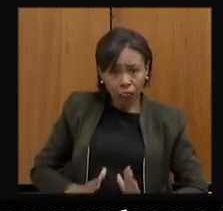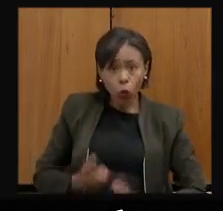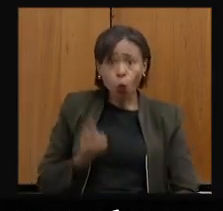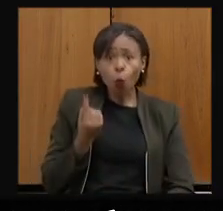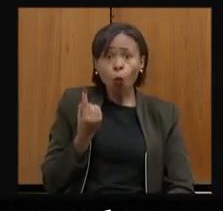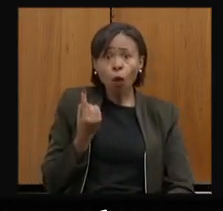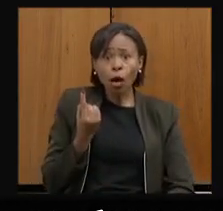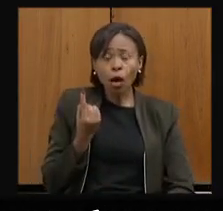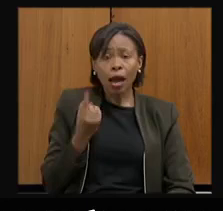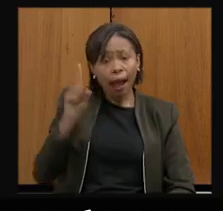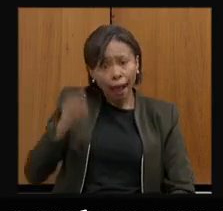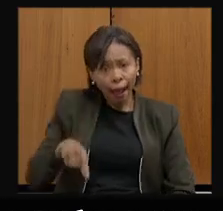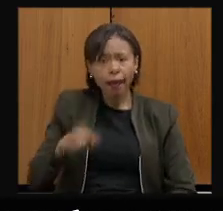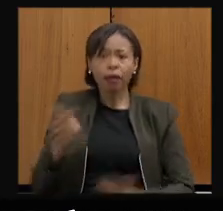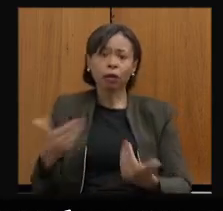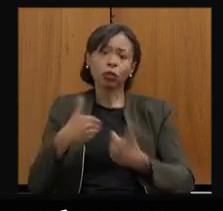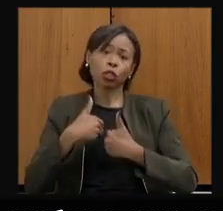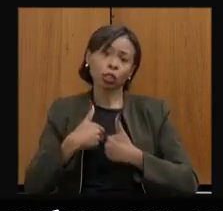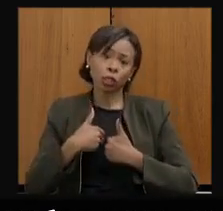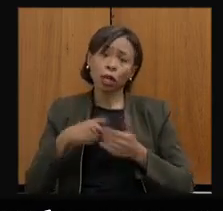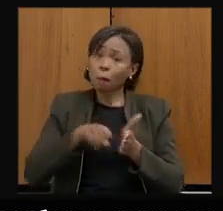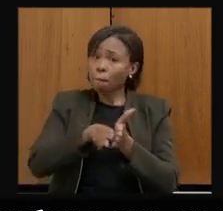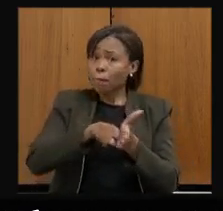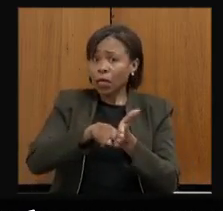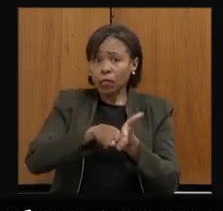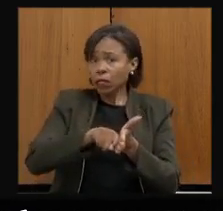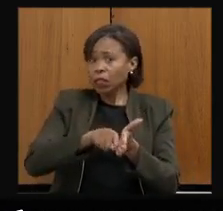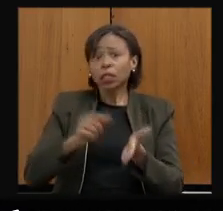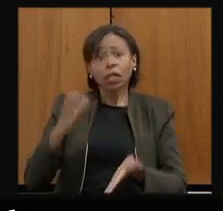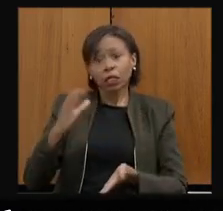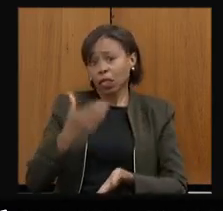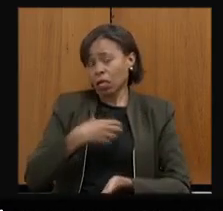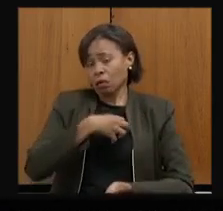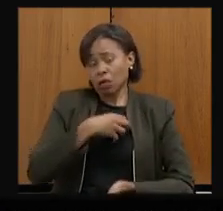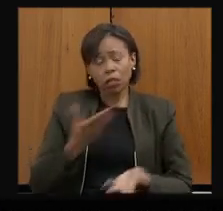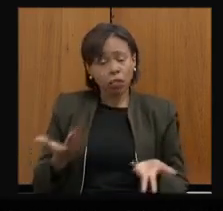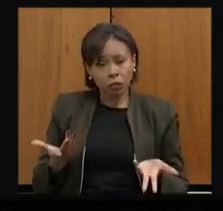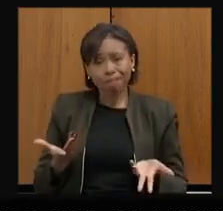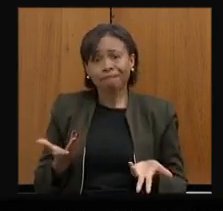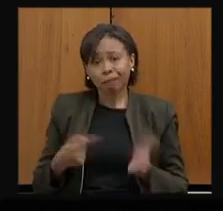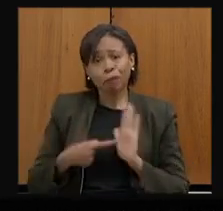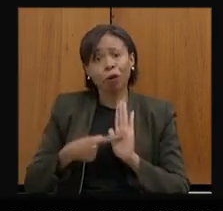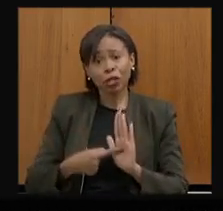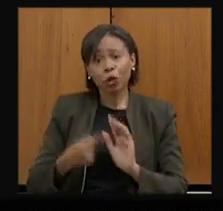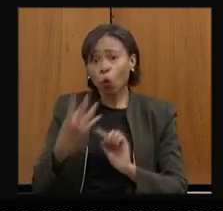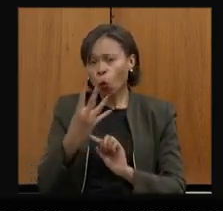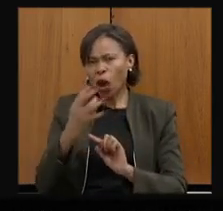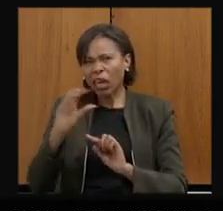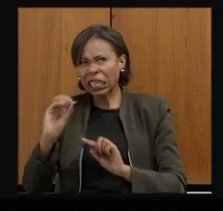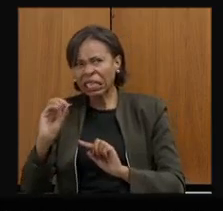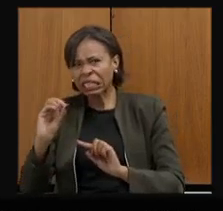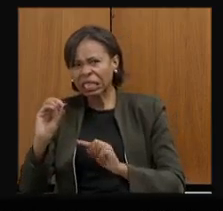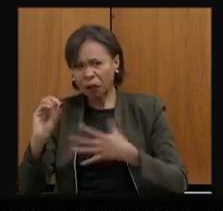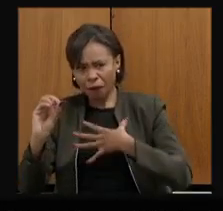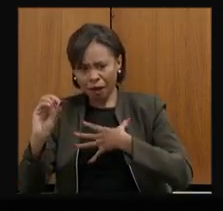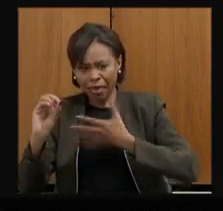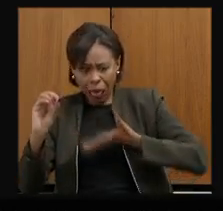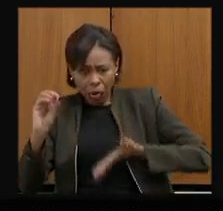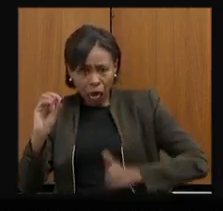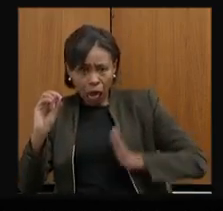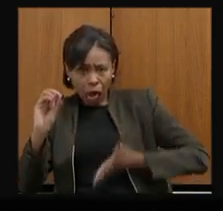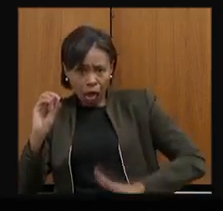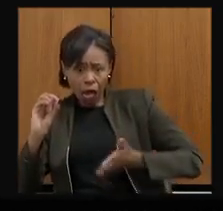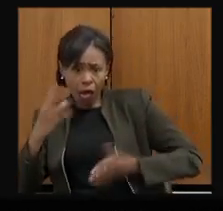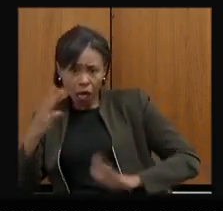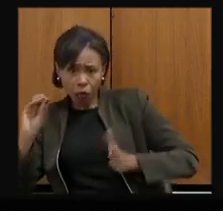médicos, científicos, de 40 crianças que nascem hoje no Brasil, uma é autista. Tem seus vários níveis de espectro do